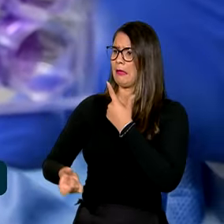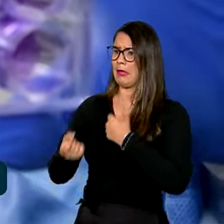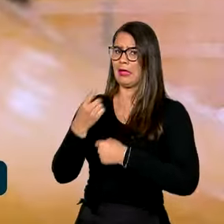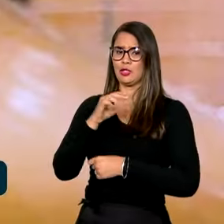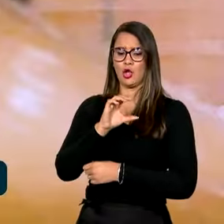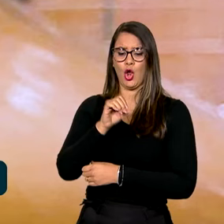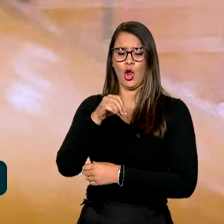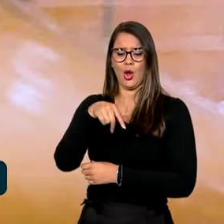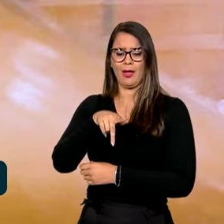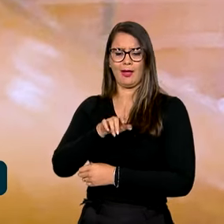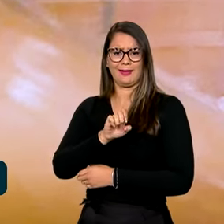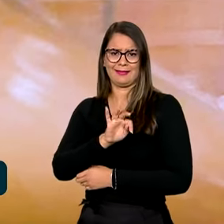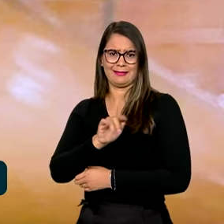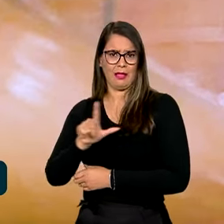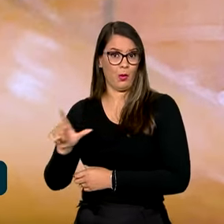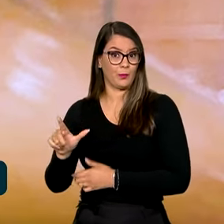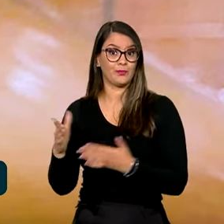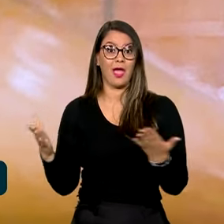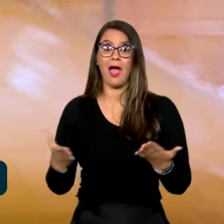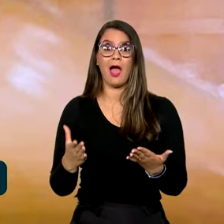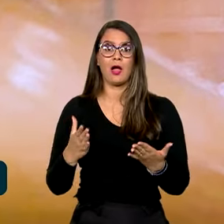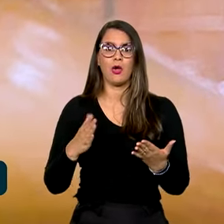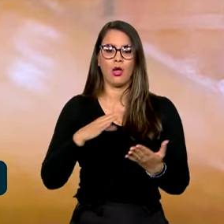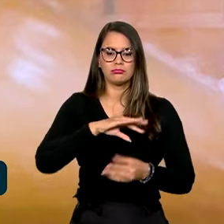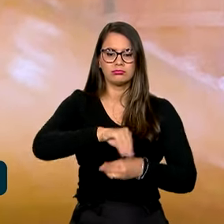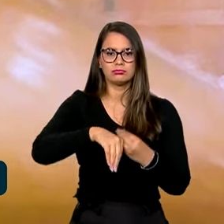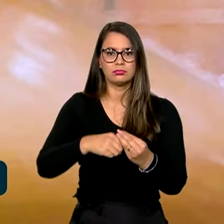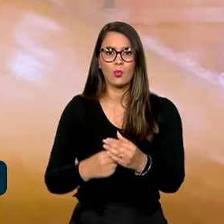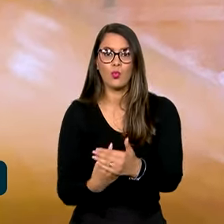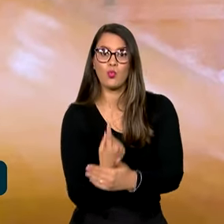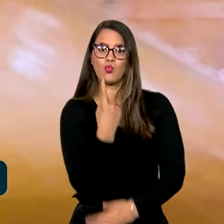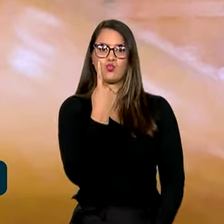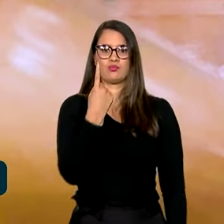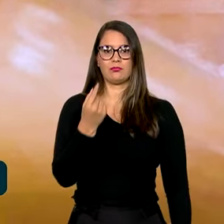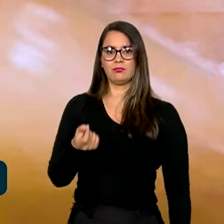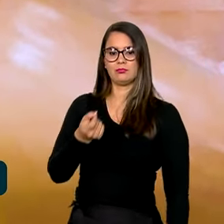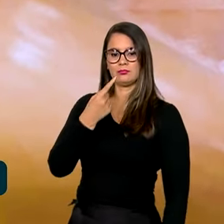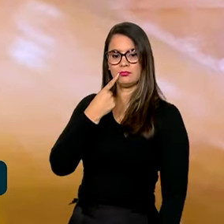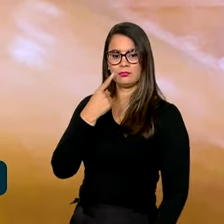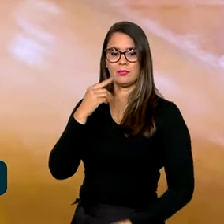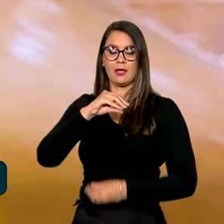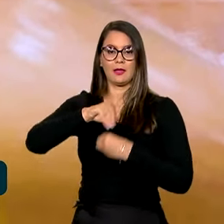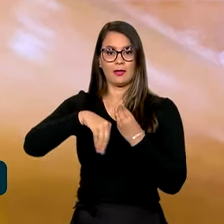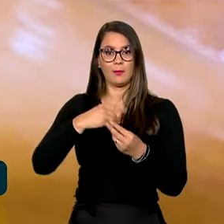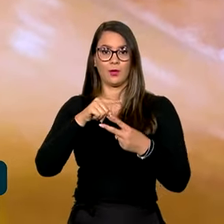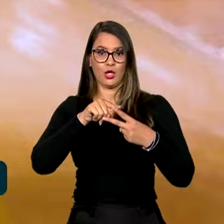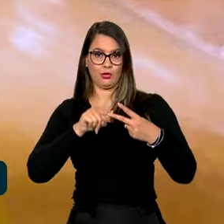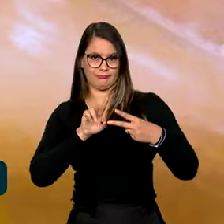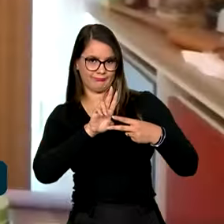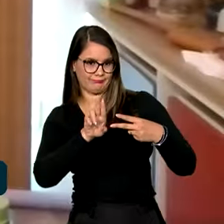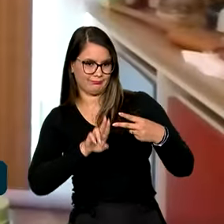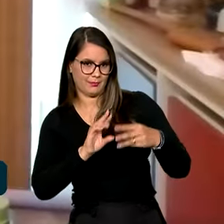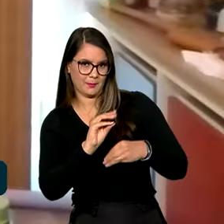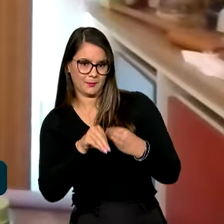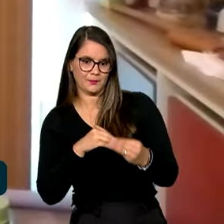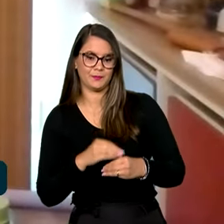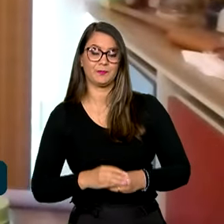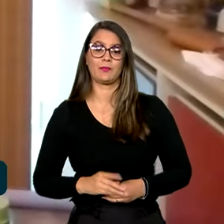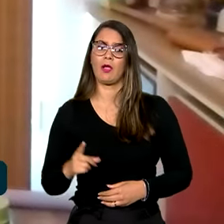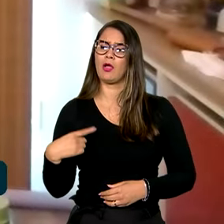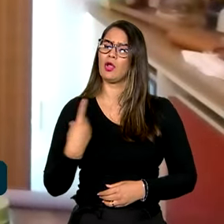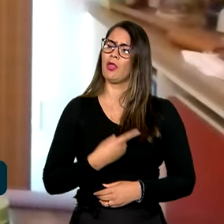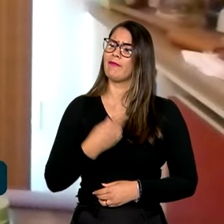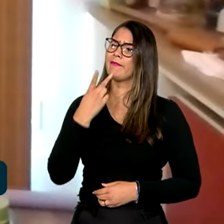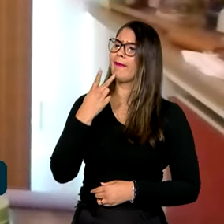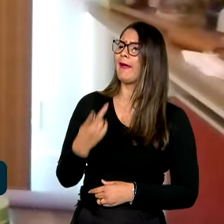coquetel. Agora será um único comprimido, que reúne o lamivudina e o dolutegravir. A gente sempre